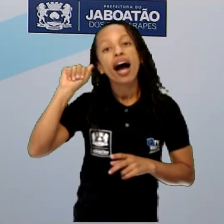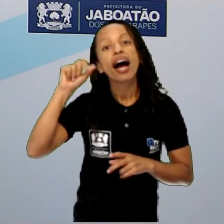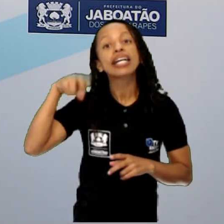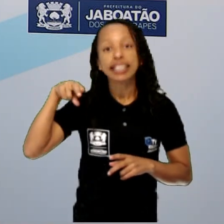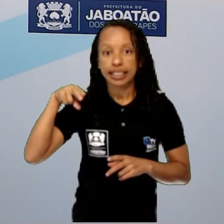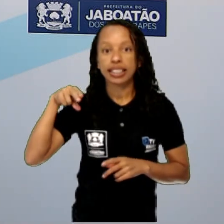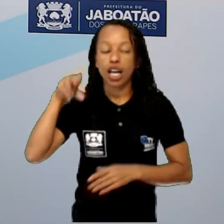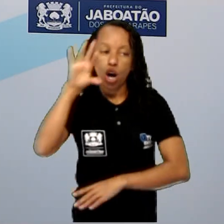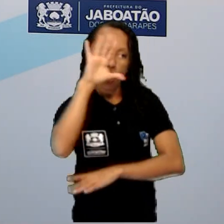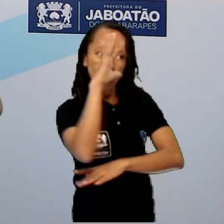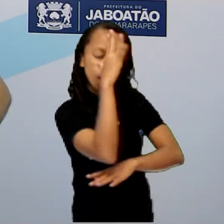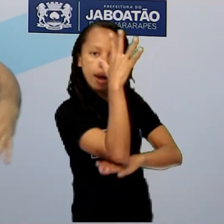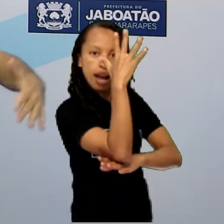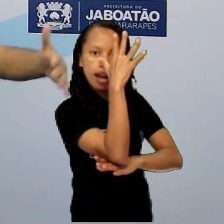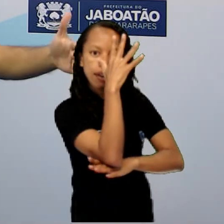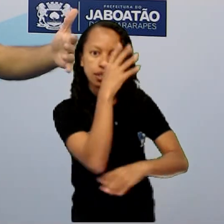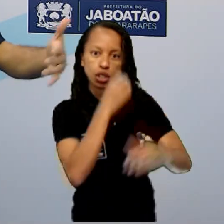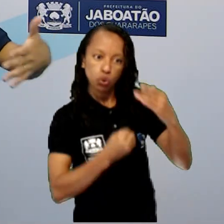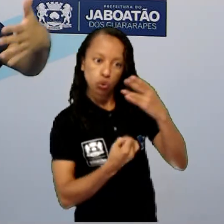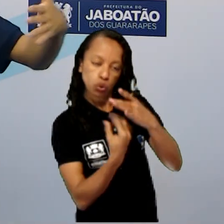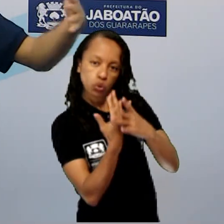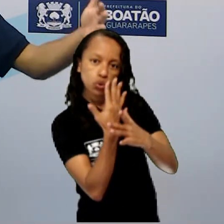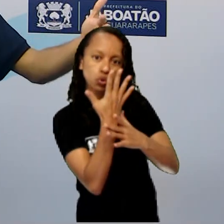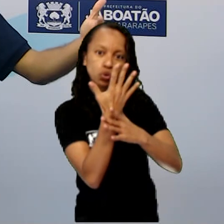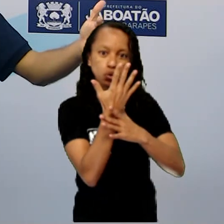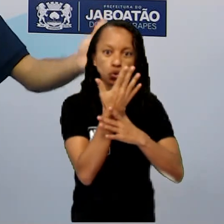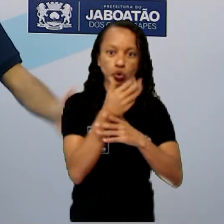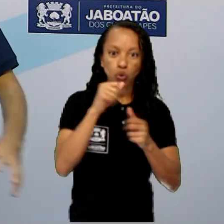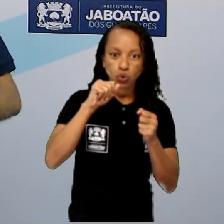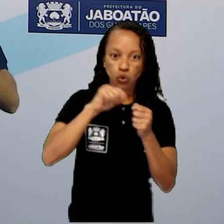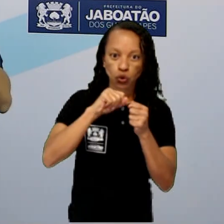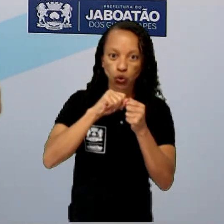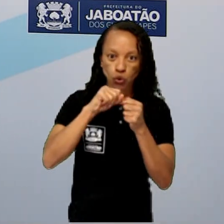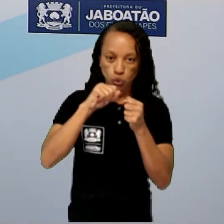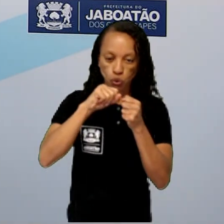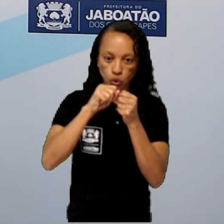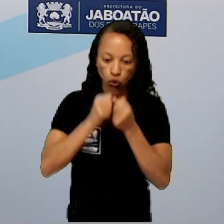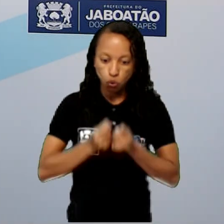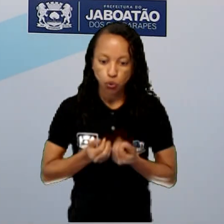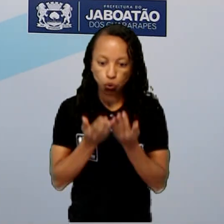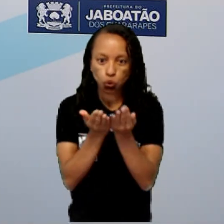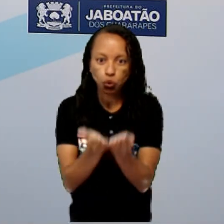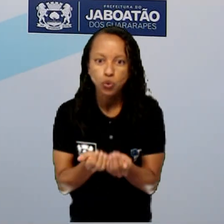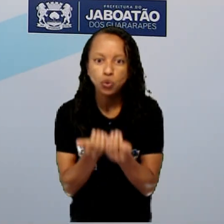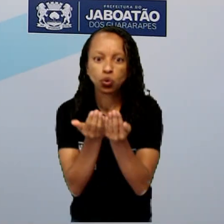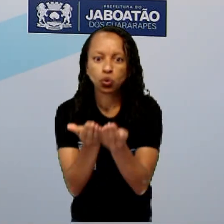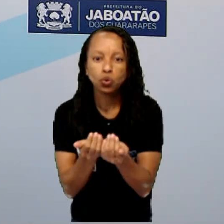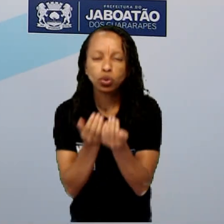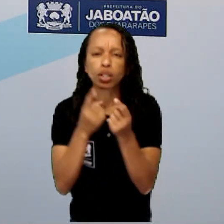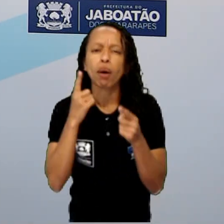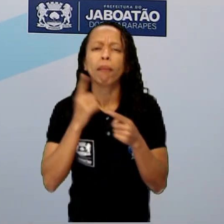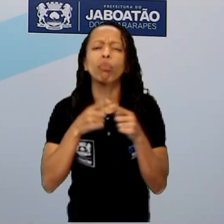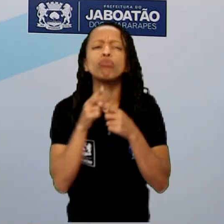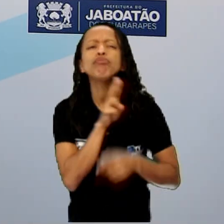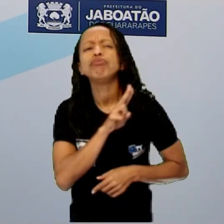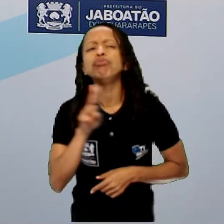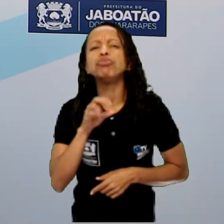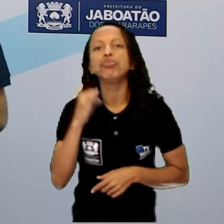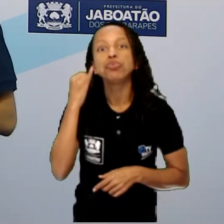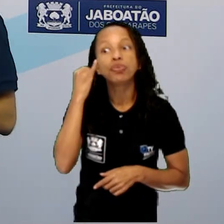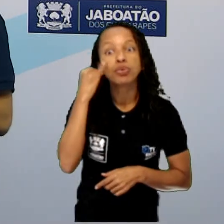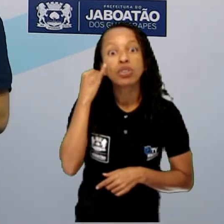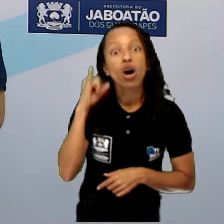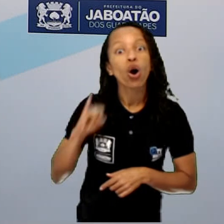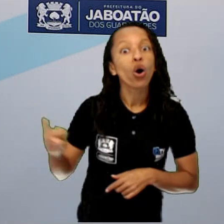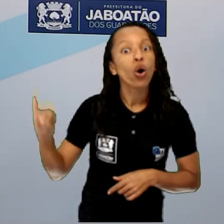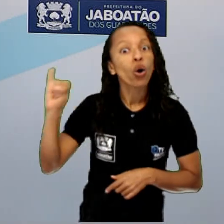fabricava, na época, mastros e embarcações. Por que que esse nome Iapotã? Como você tá vendo nas imagens? Presta bem